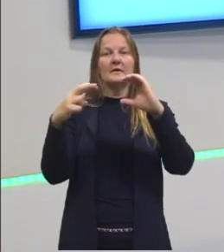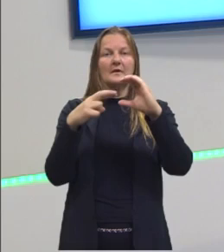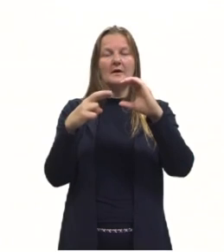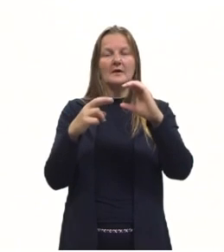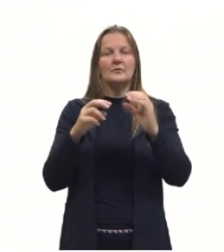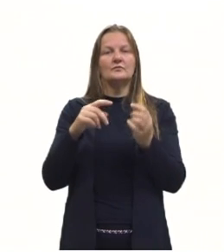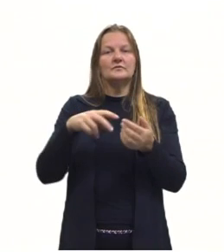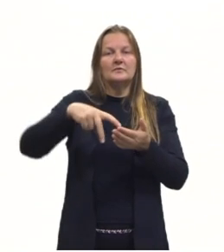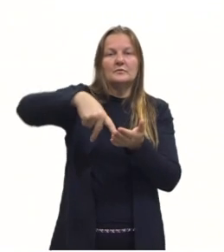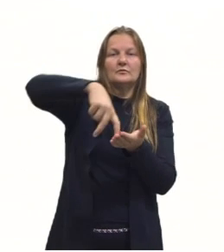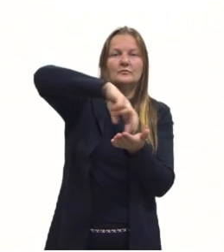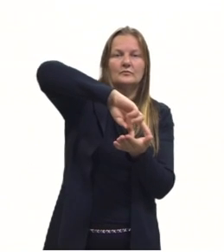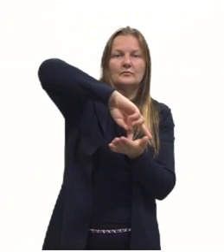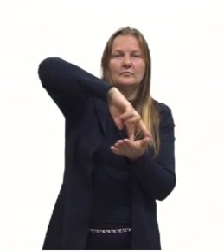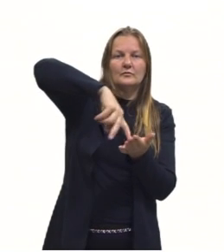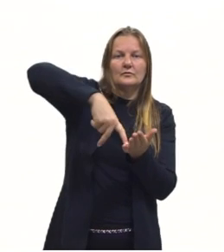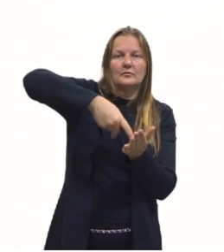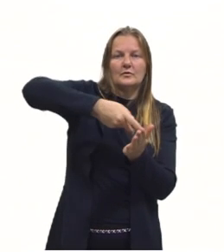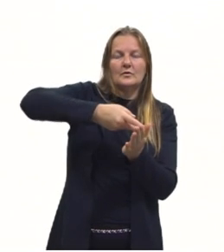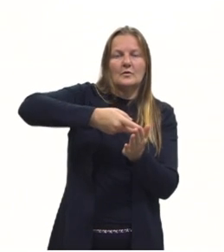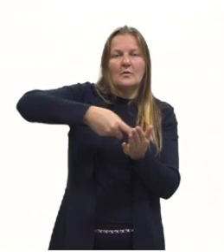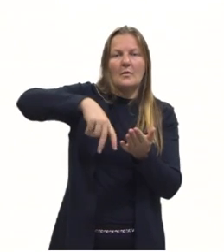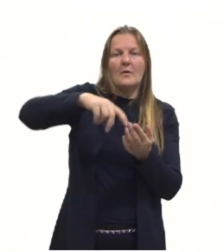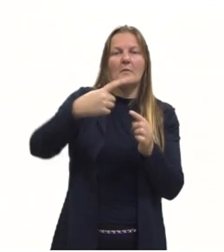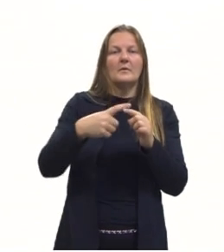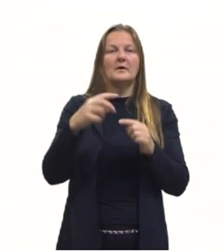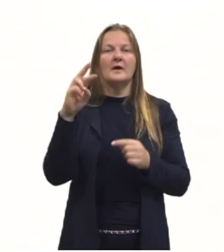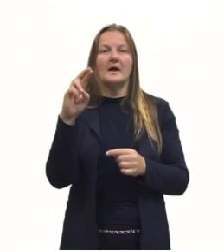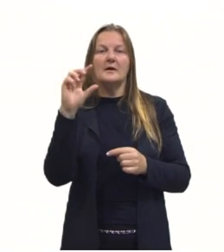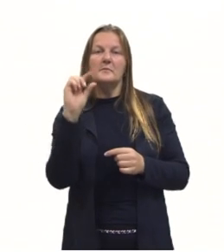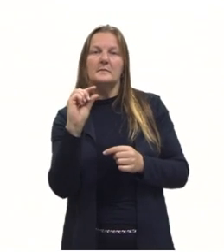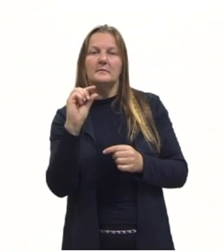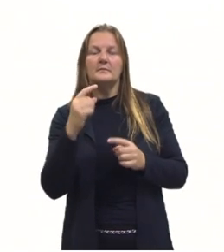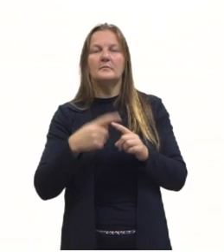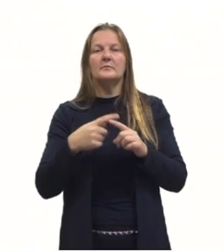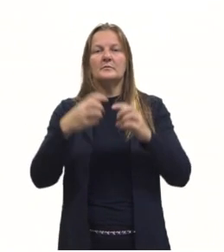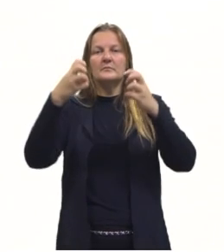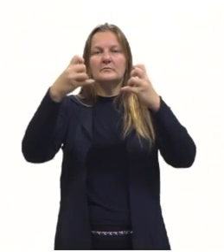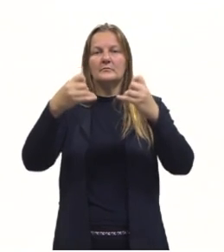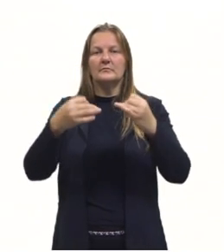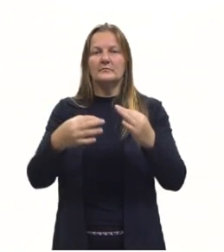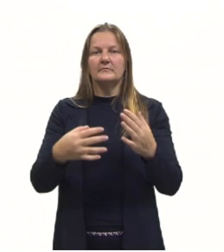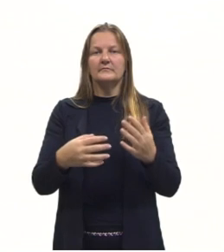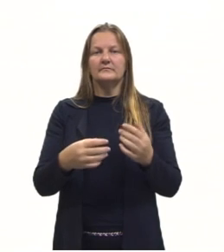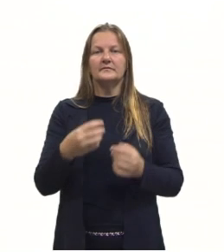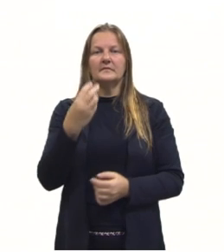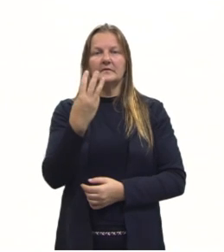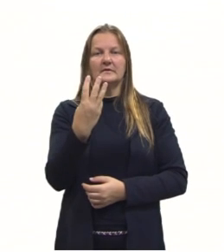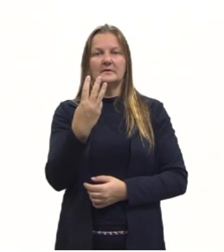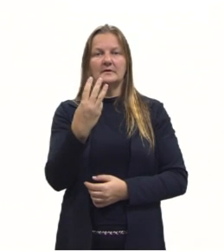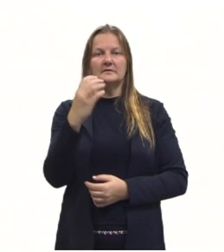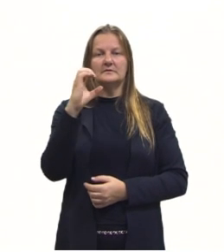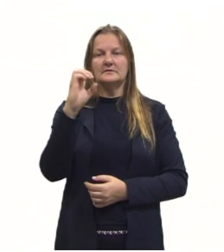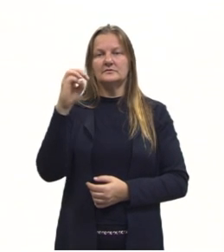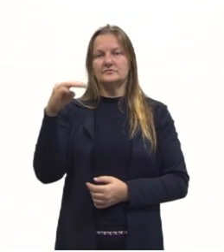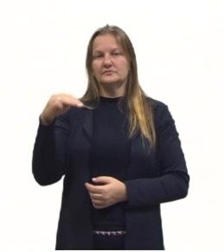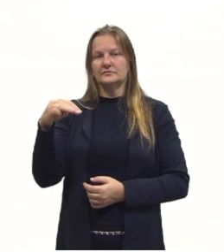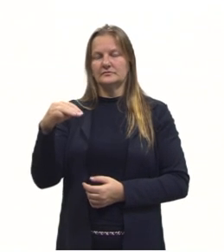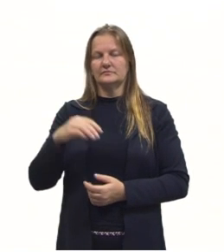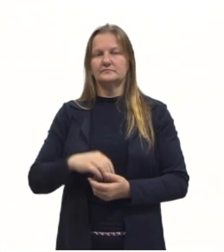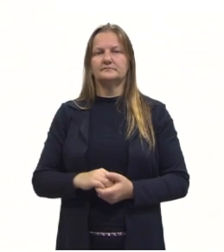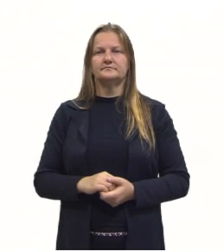seção circular aquele R minúsculo ele vai ser feito ali então de pelo menos 3 centímetros